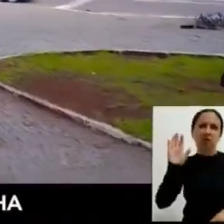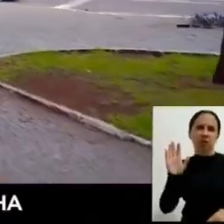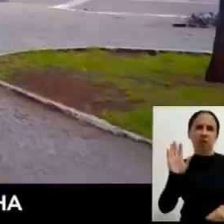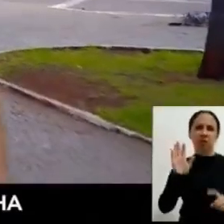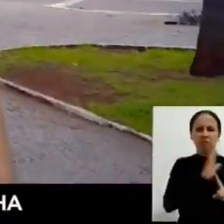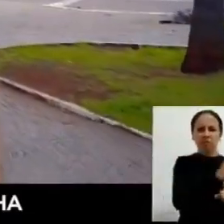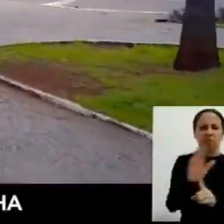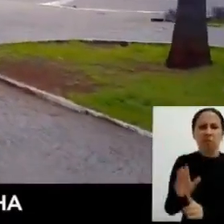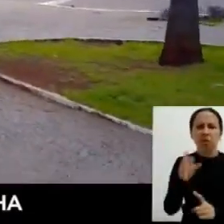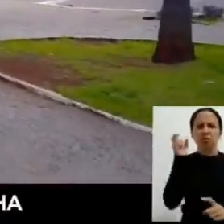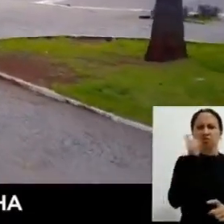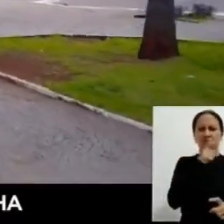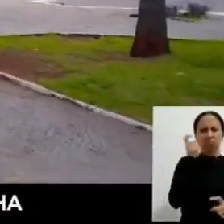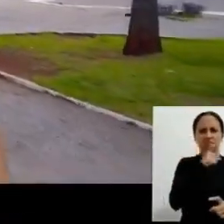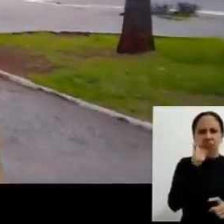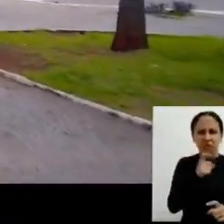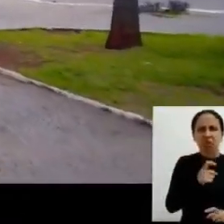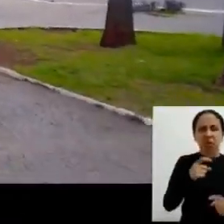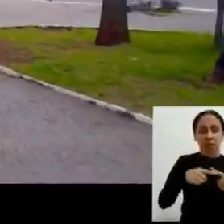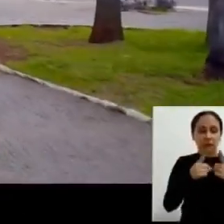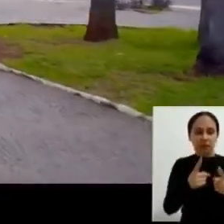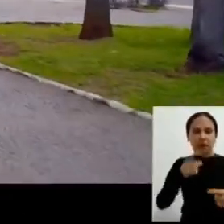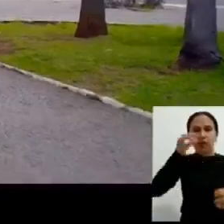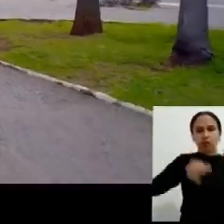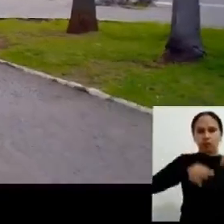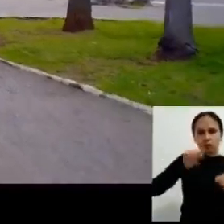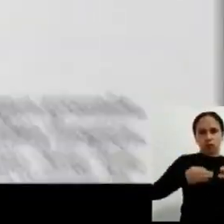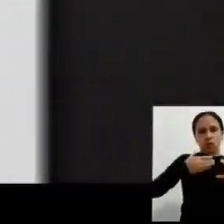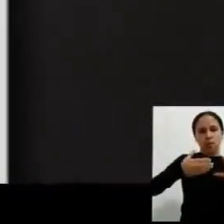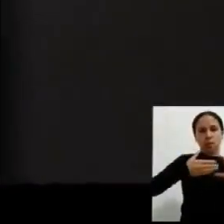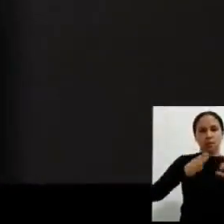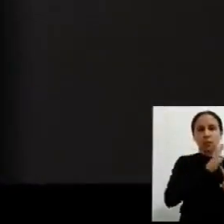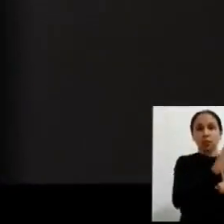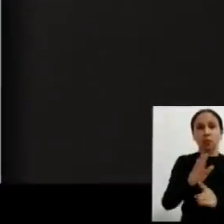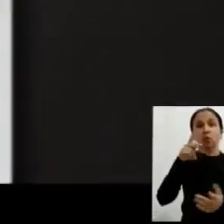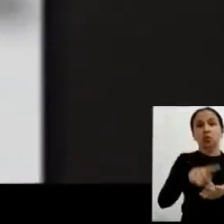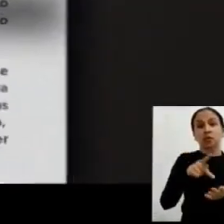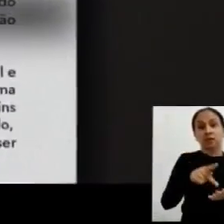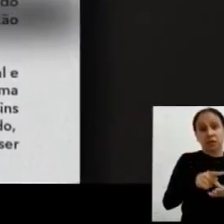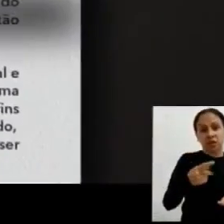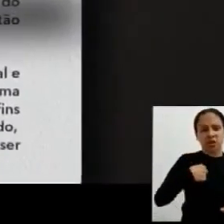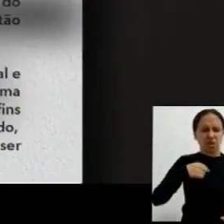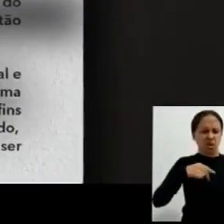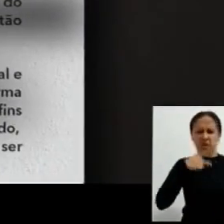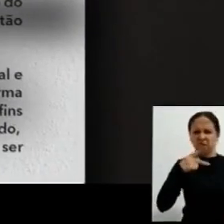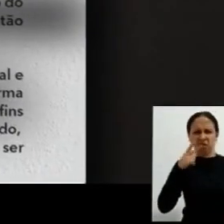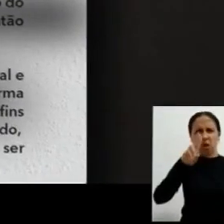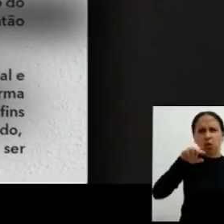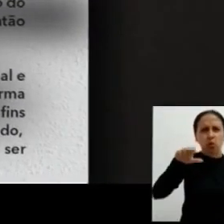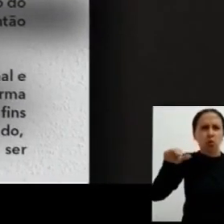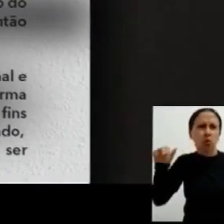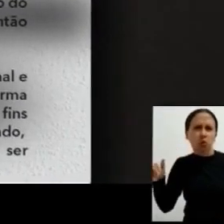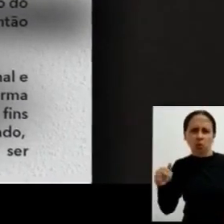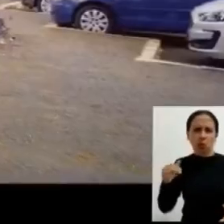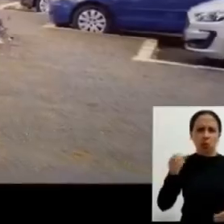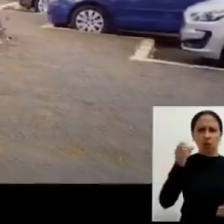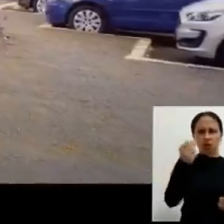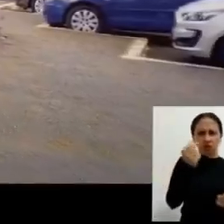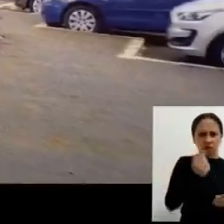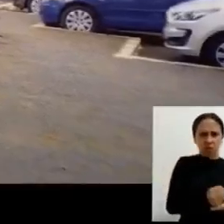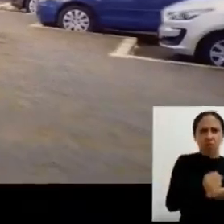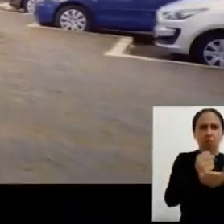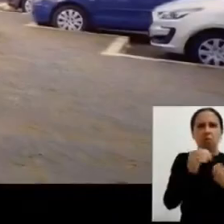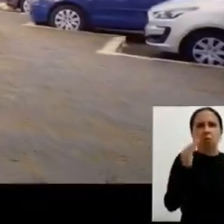interessado em parar a nossa campanha com montagens e mentiras A Justiça e o Grupo Bandeirantes já desmentiram essa história Eu nunca